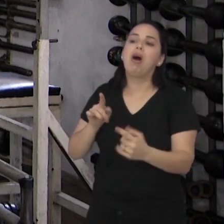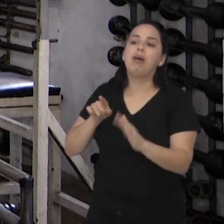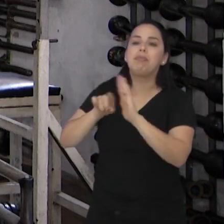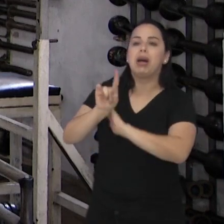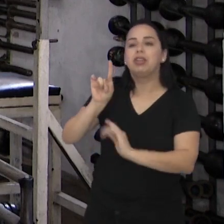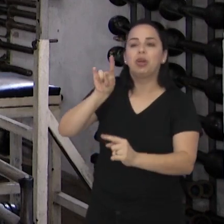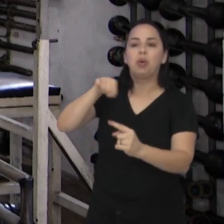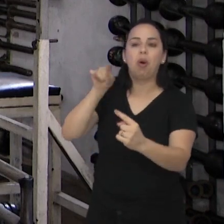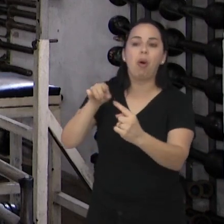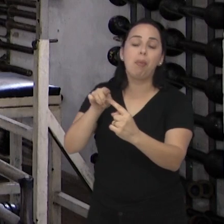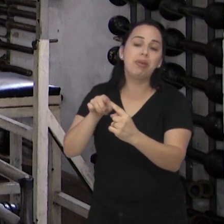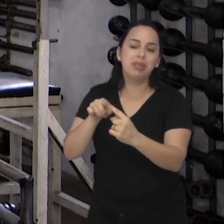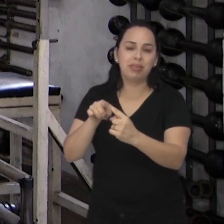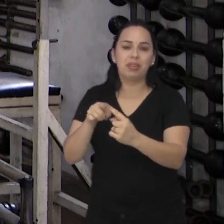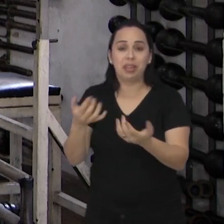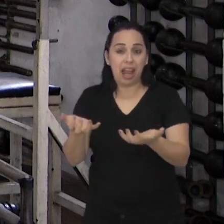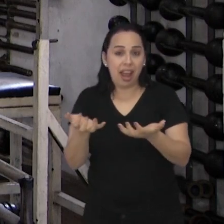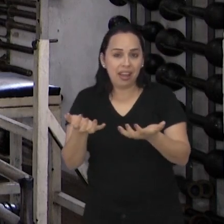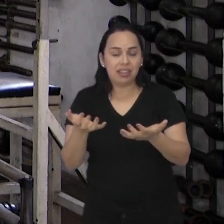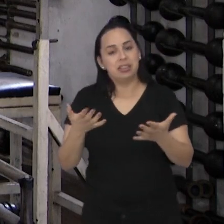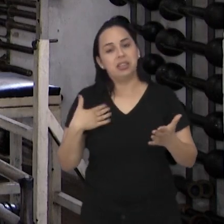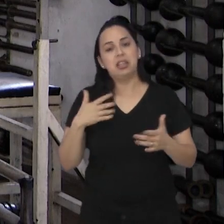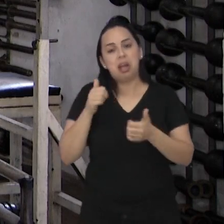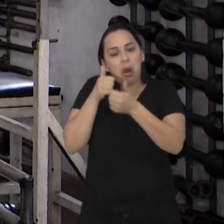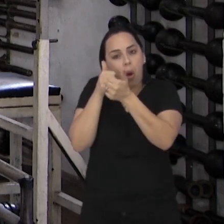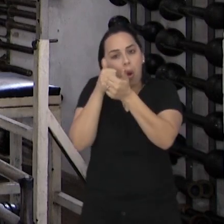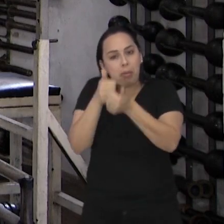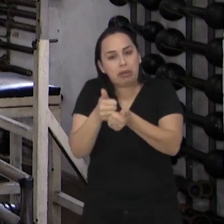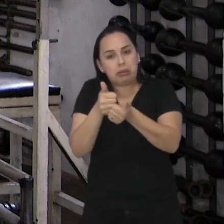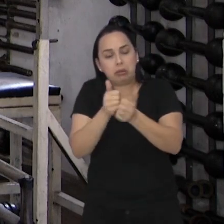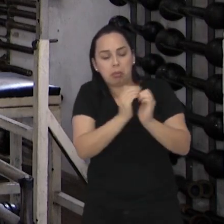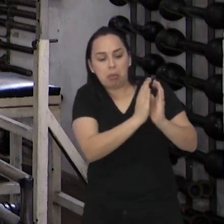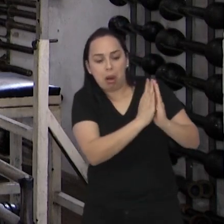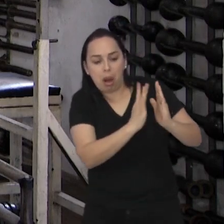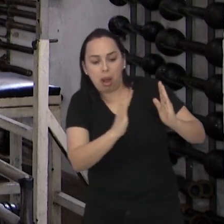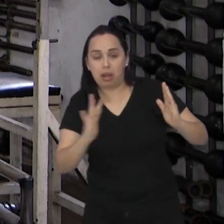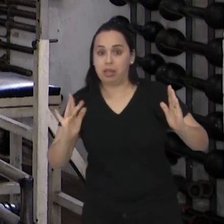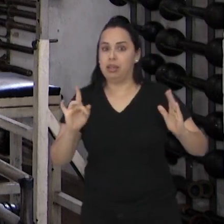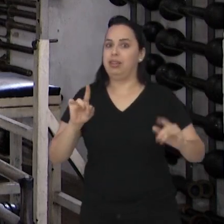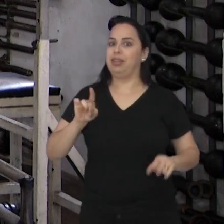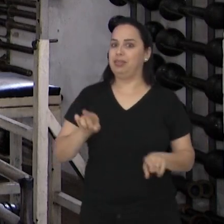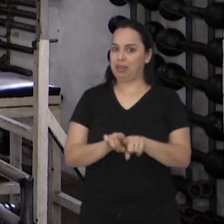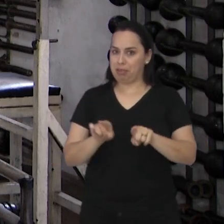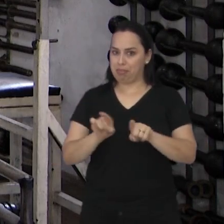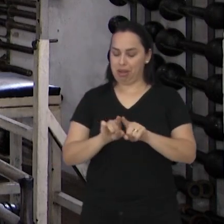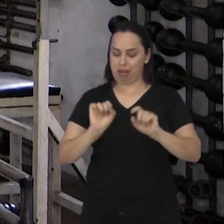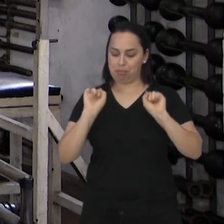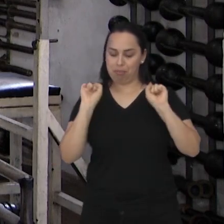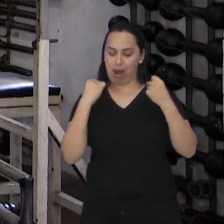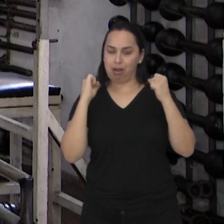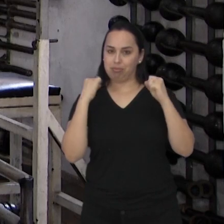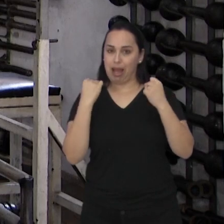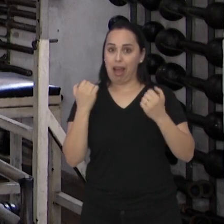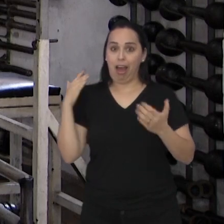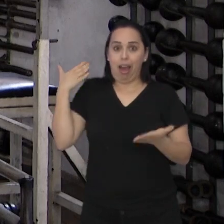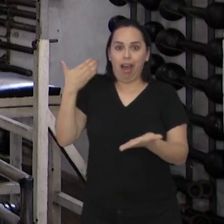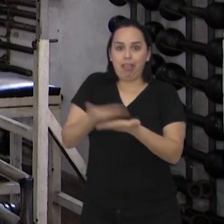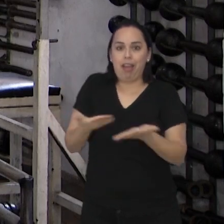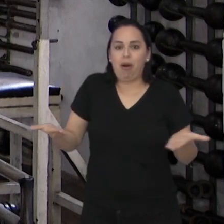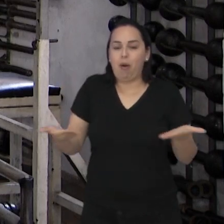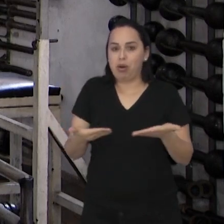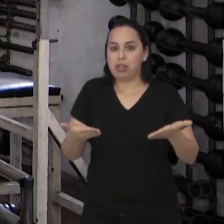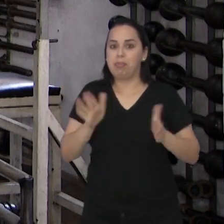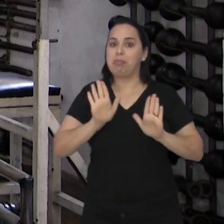objetivos que ela tem, que resultados ela quer alcançar. E acompanhamos o tempo todo, né? E eu pratico também, pratico até hoje